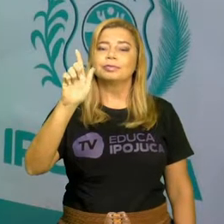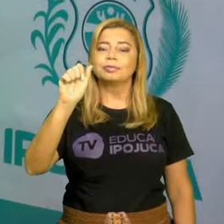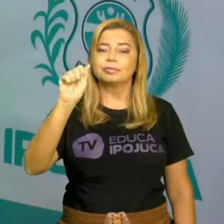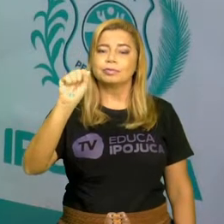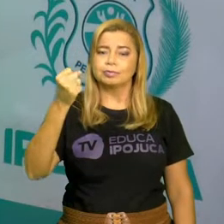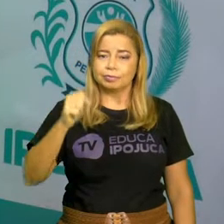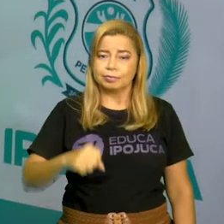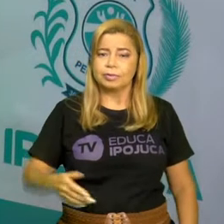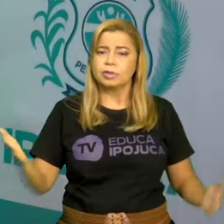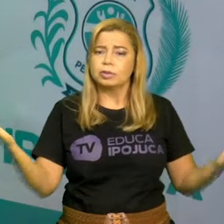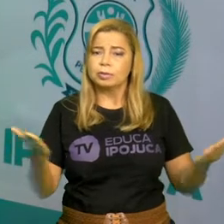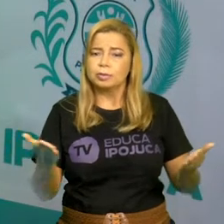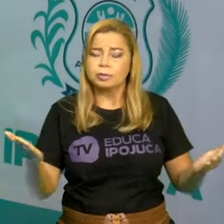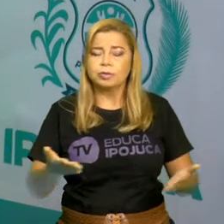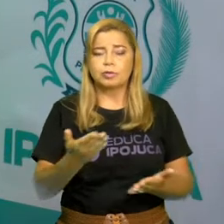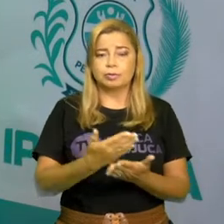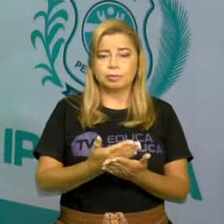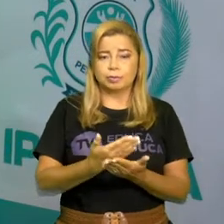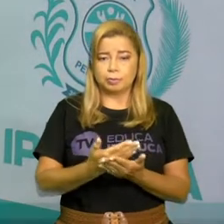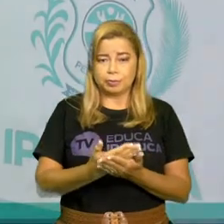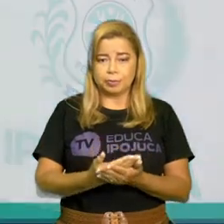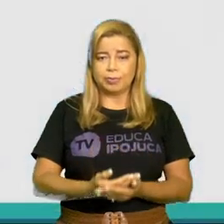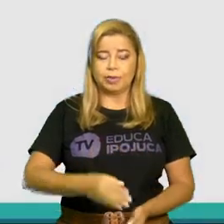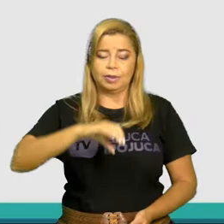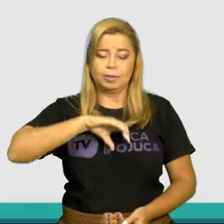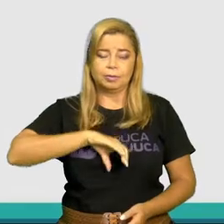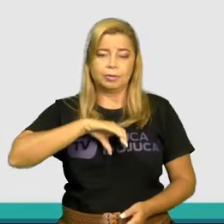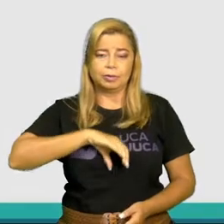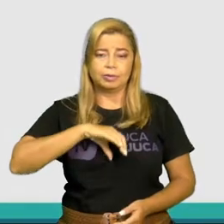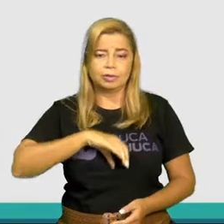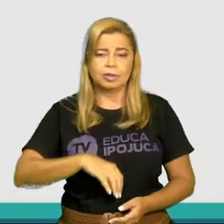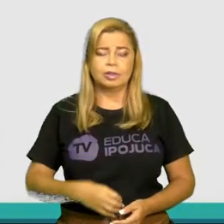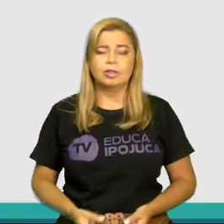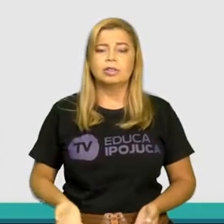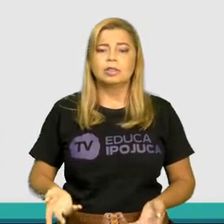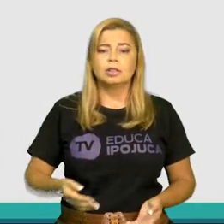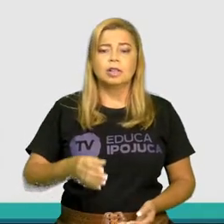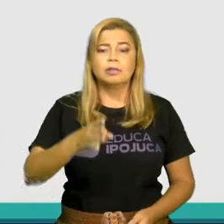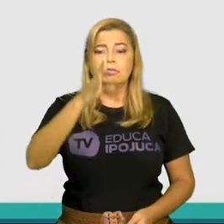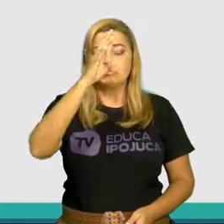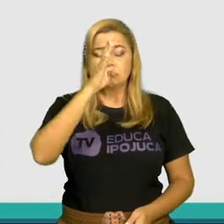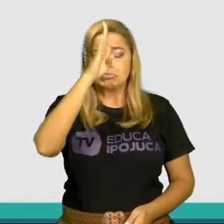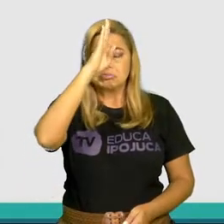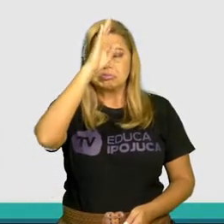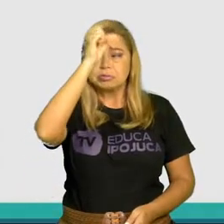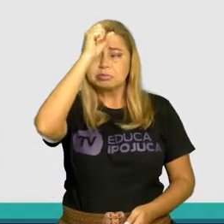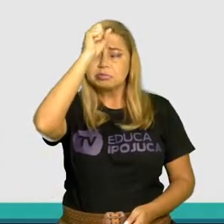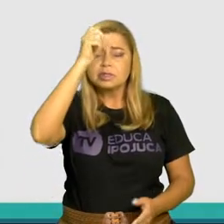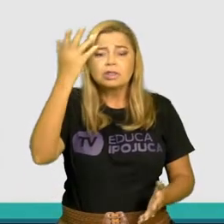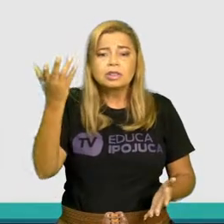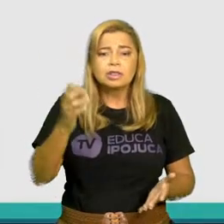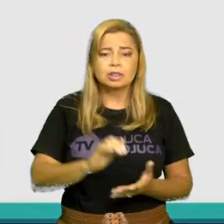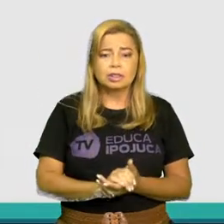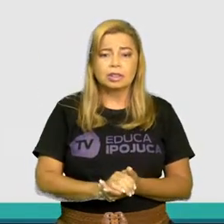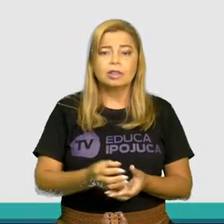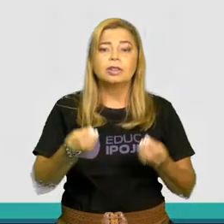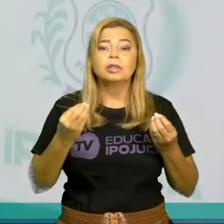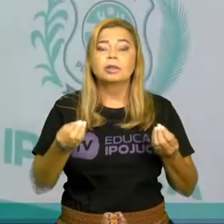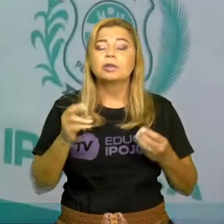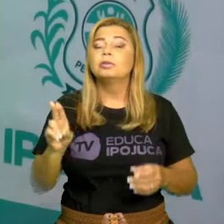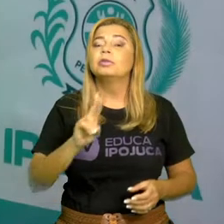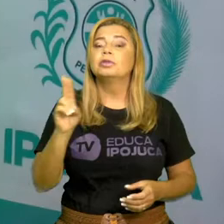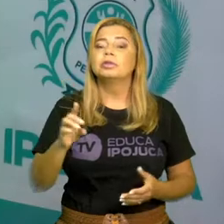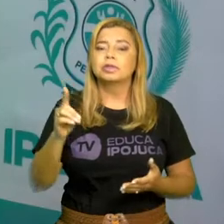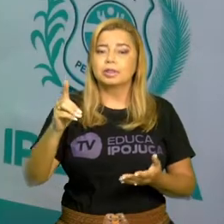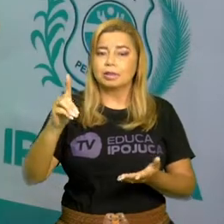portuguesa. Vamos aprender sobre como usar o dicionário e ordem alfabética. Vamos